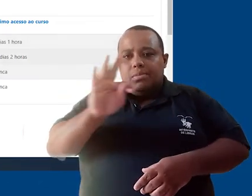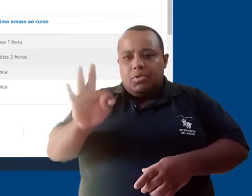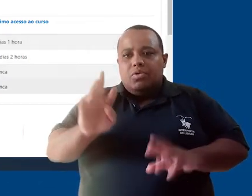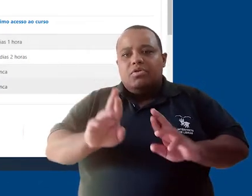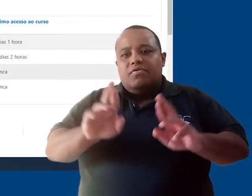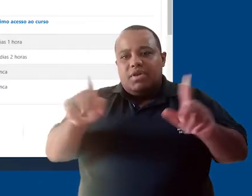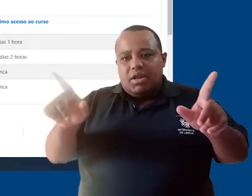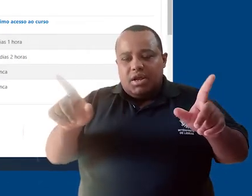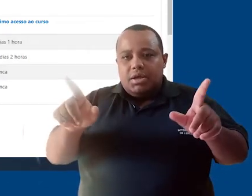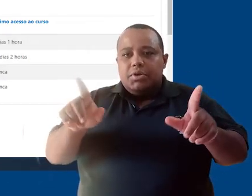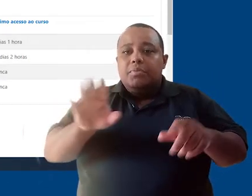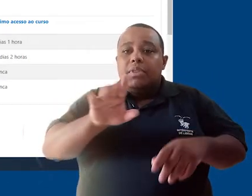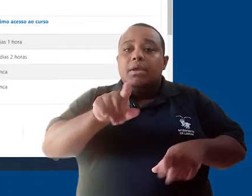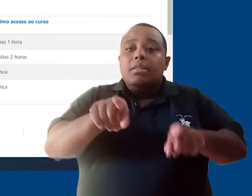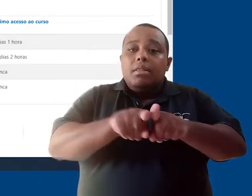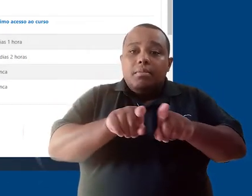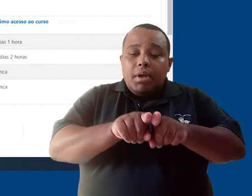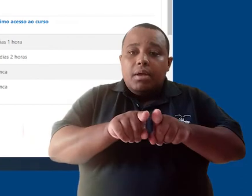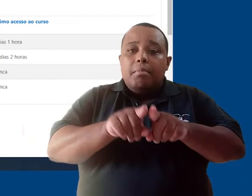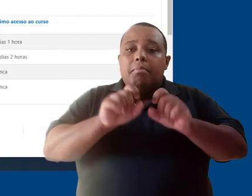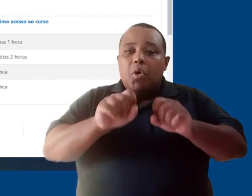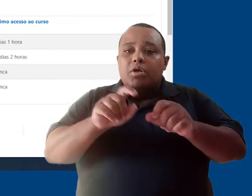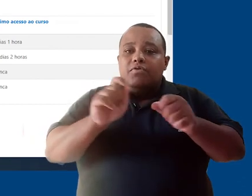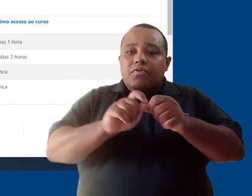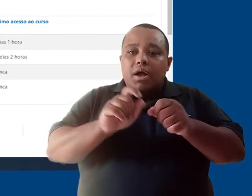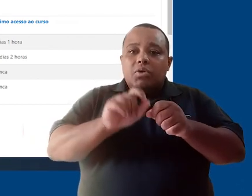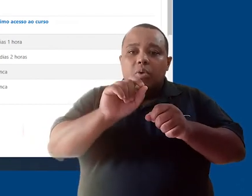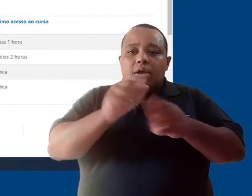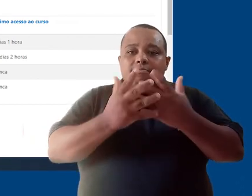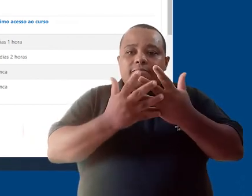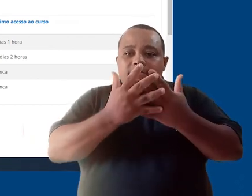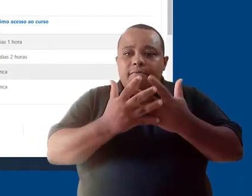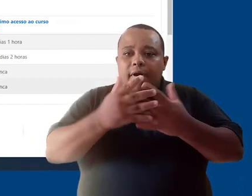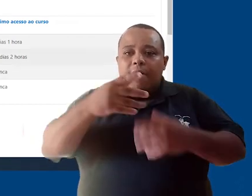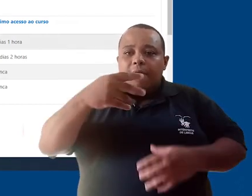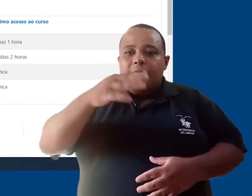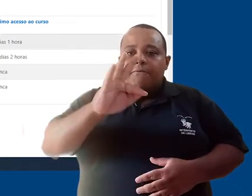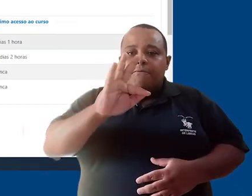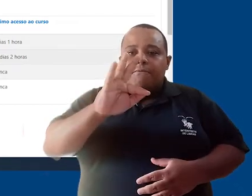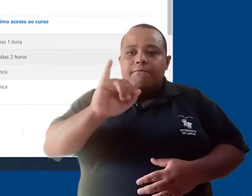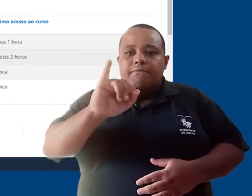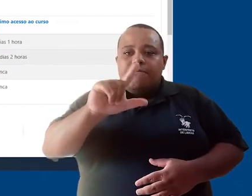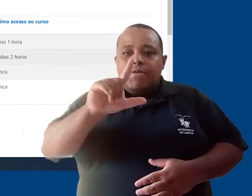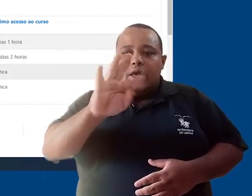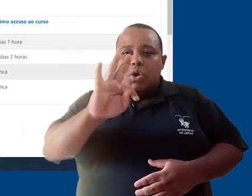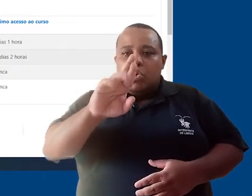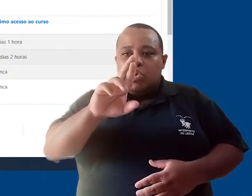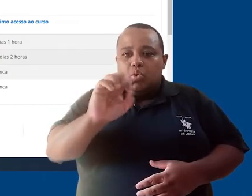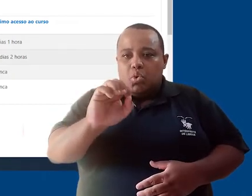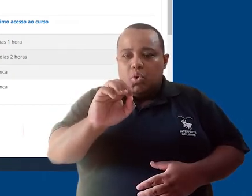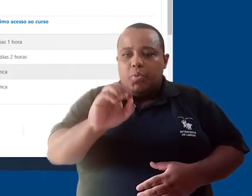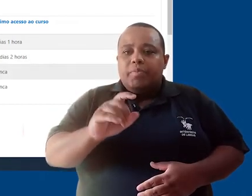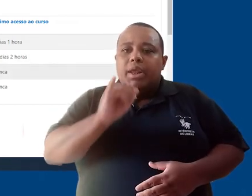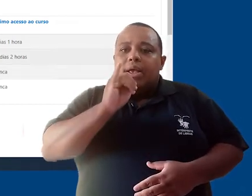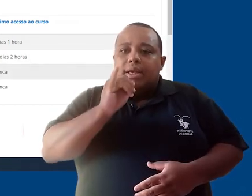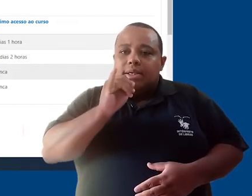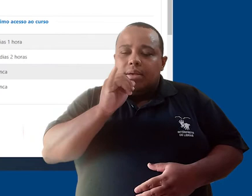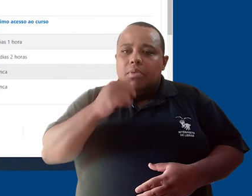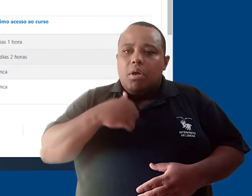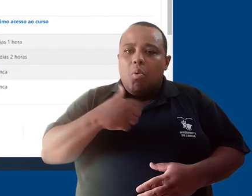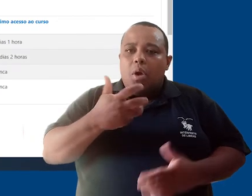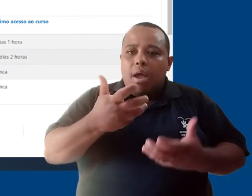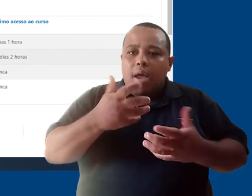Assim como os professores, eles também podem aplicar filtros. Neste caso, se fosse meu desejo, verificar